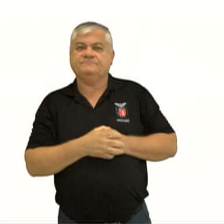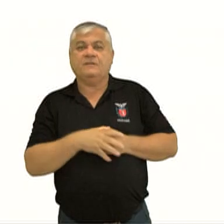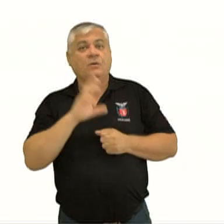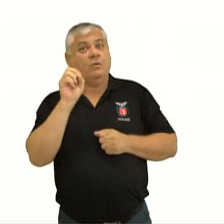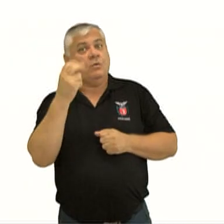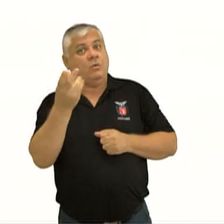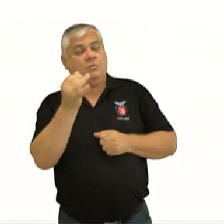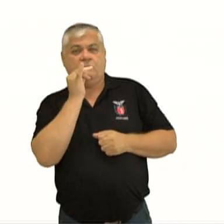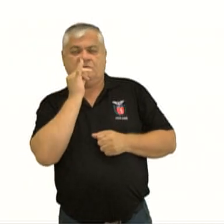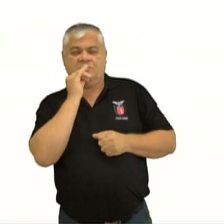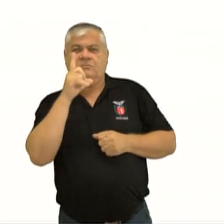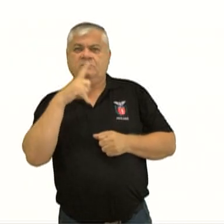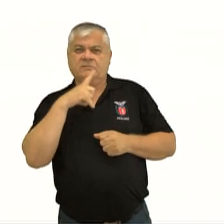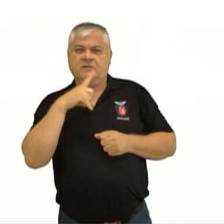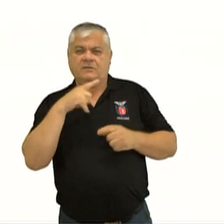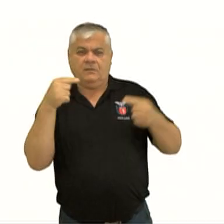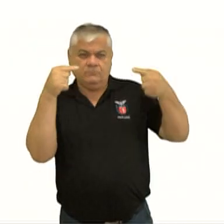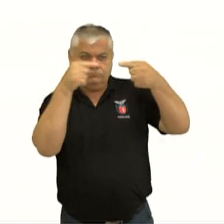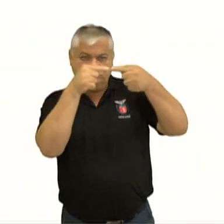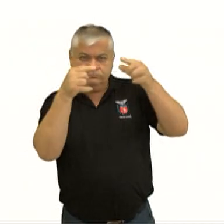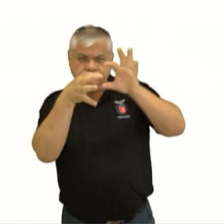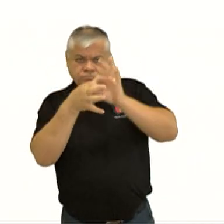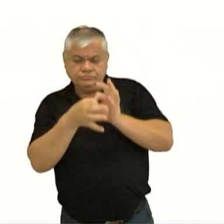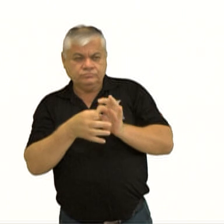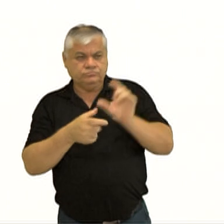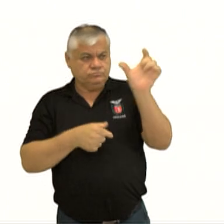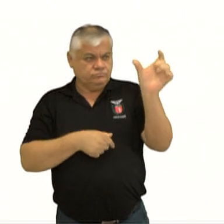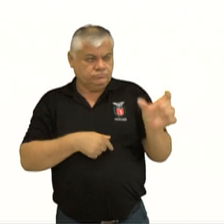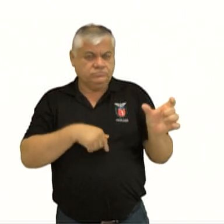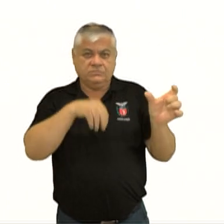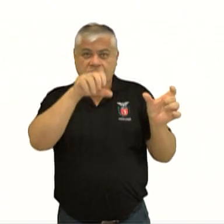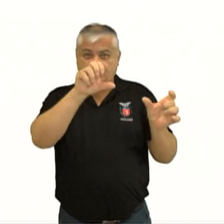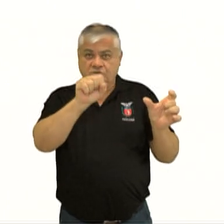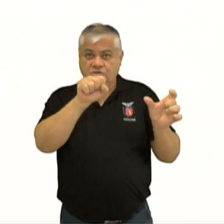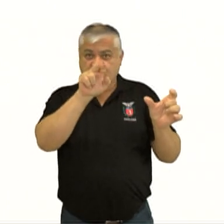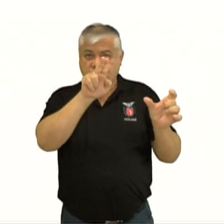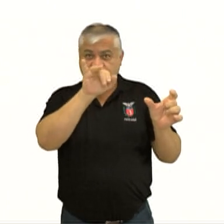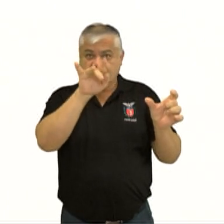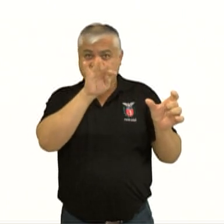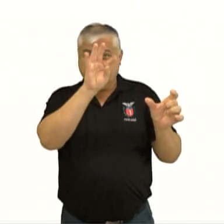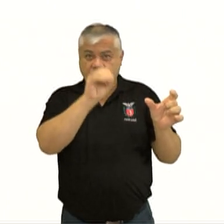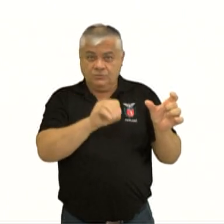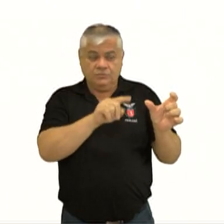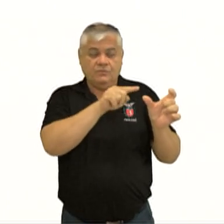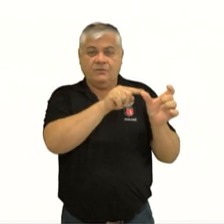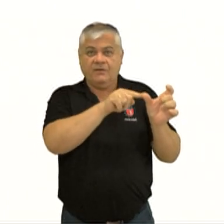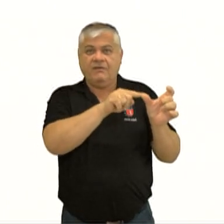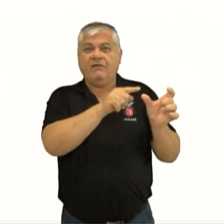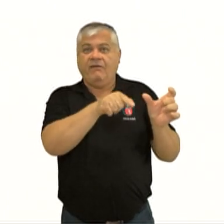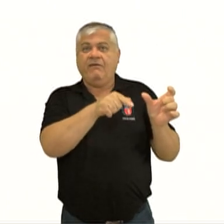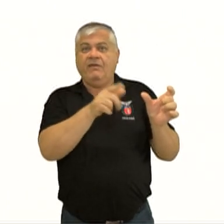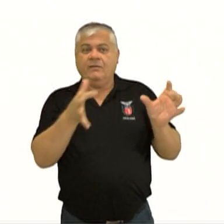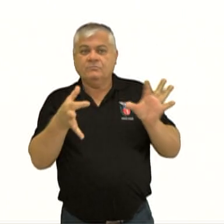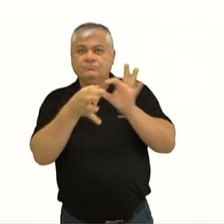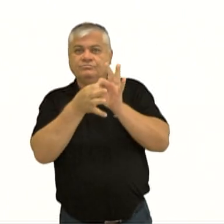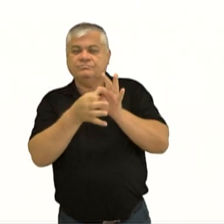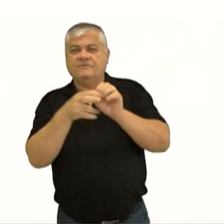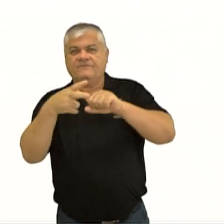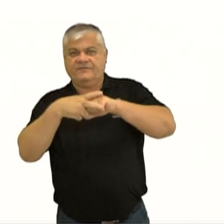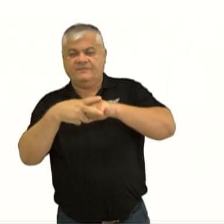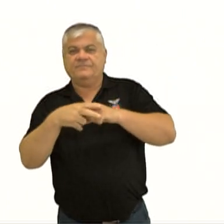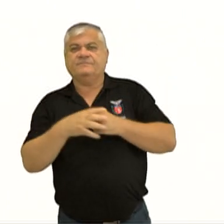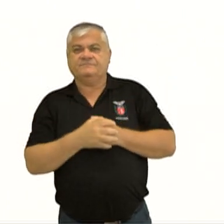ou seja, está em concordância com um sujeito. Só lembrando, sujeito é quem pratica a ação na frase, ou sofre também.